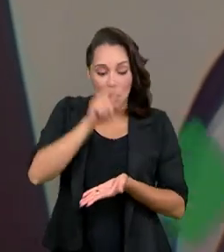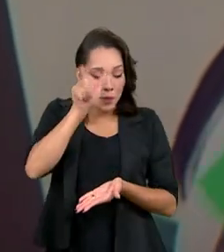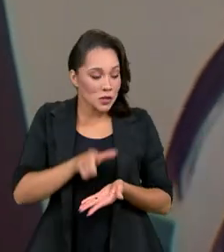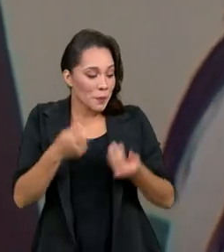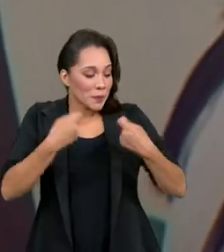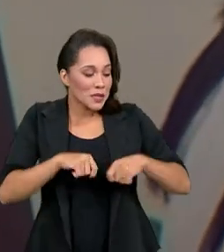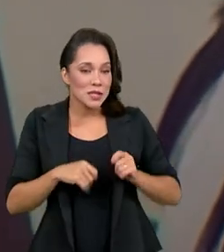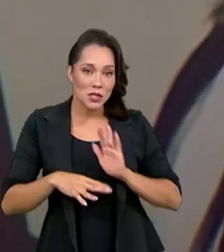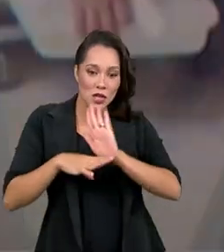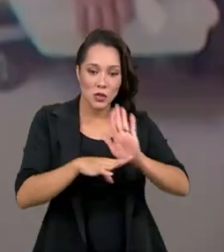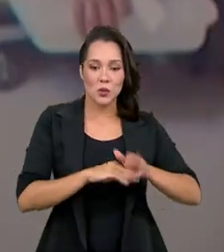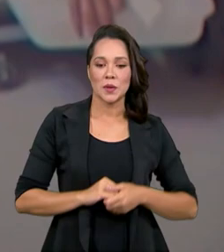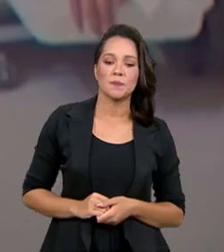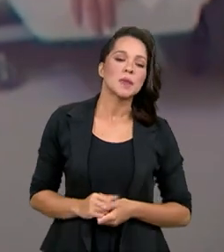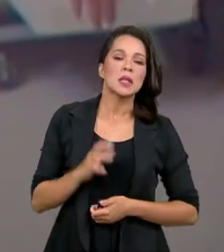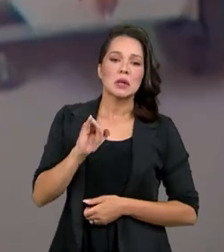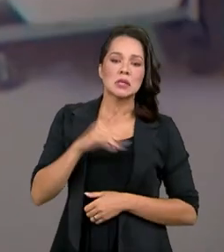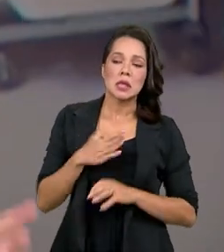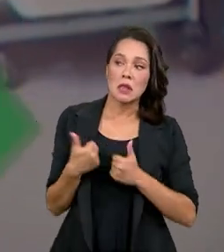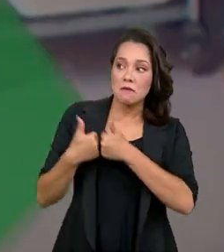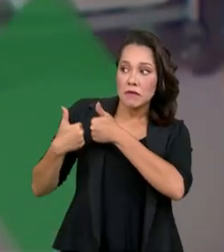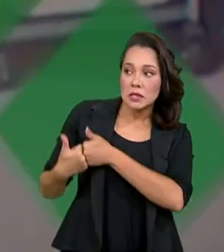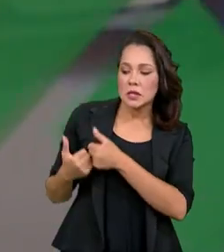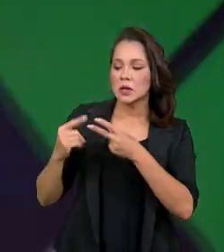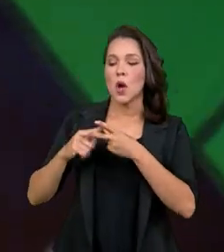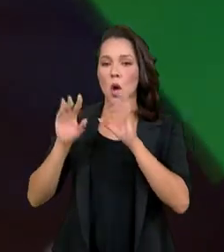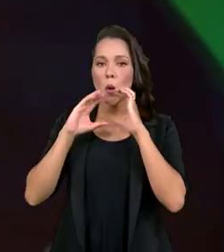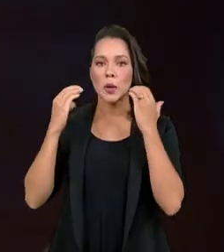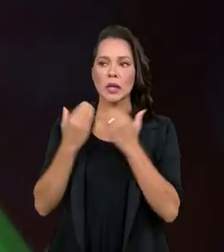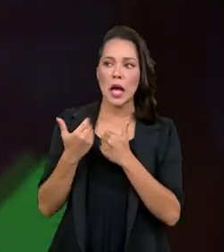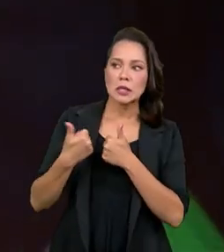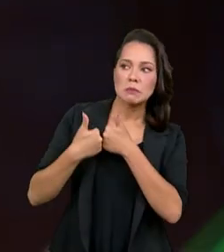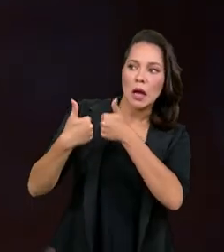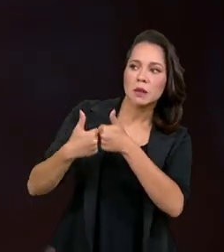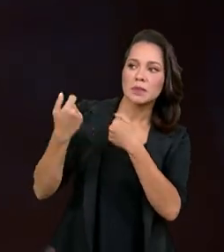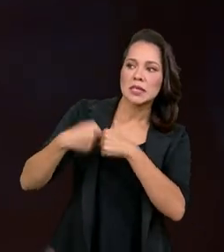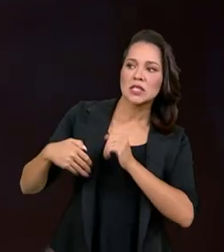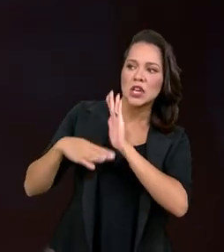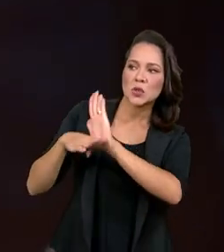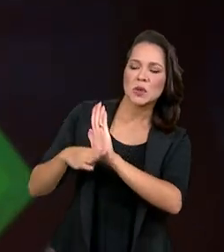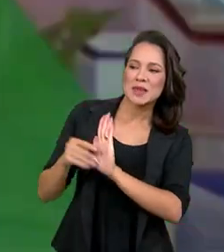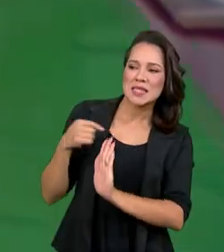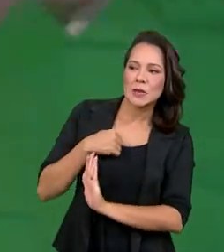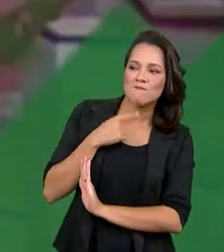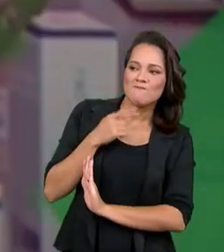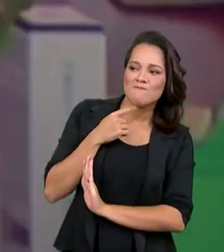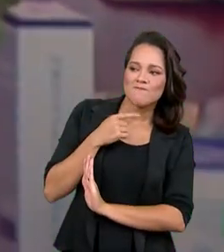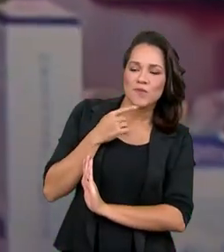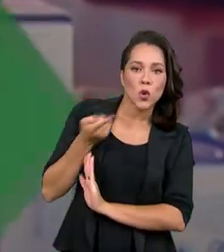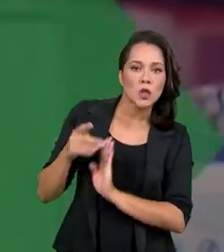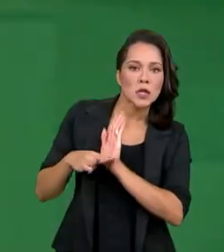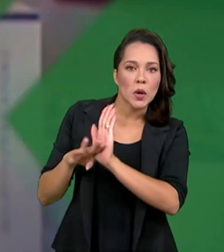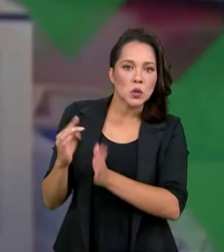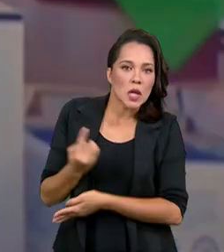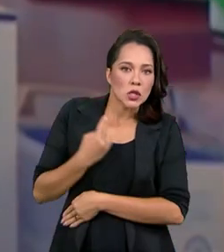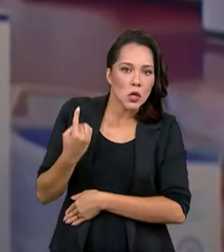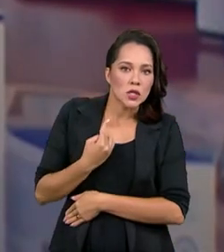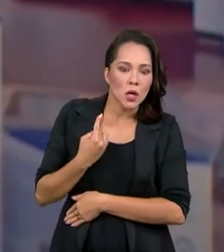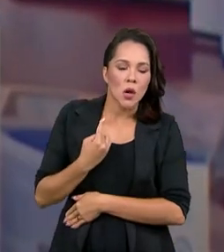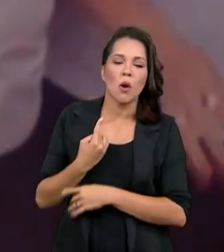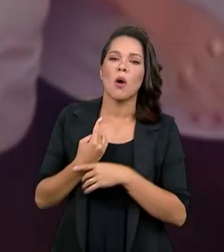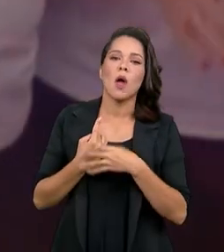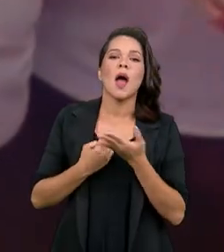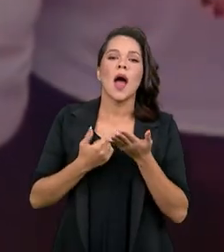Então, se você tem um vizinho, uma comunidade vizinha que precisa de ajuda, mas você não consegue ajudá-lo sozinho,